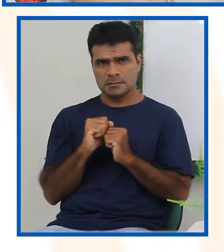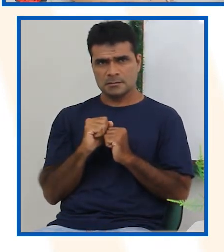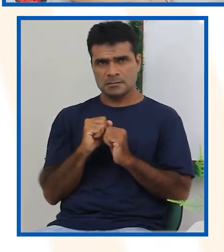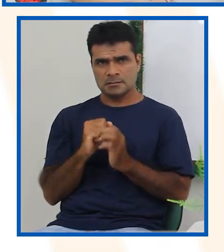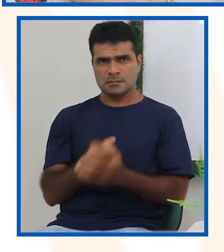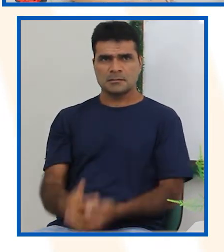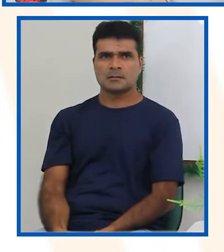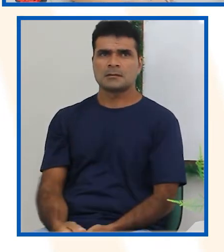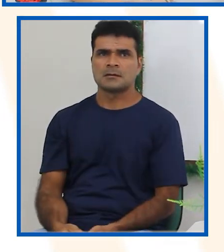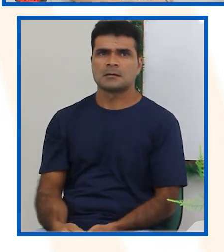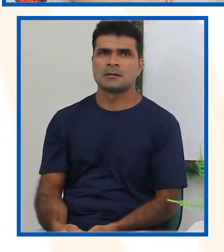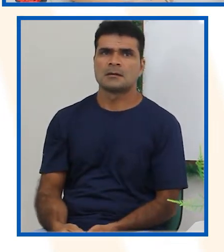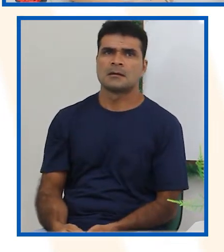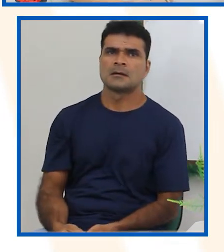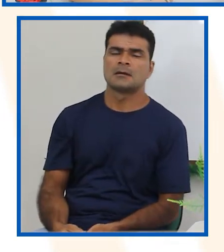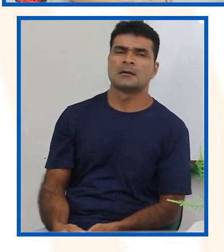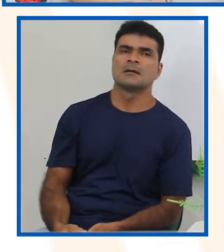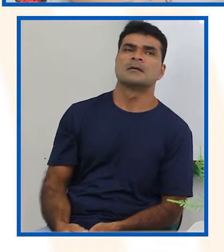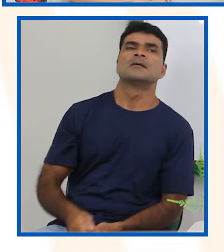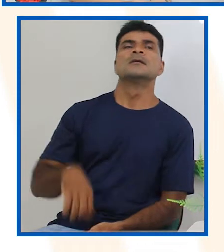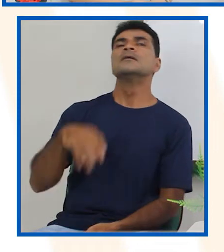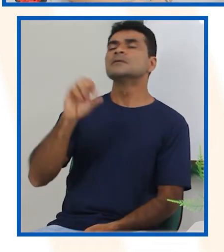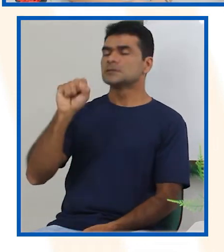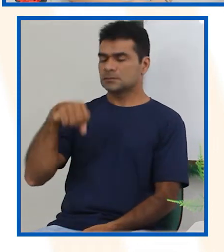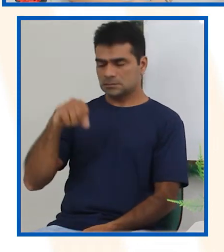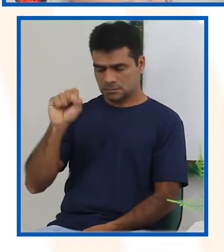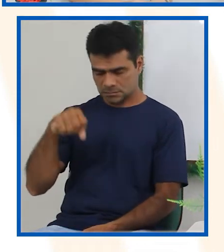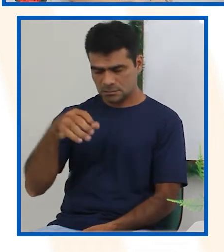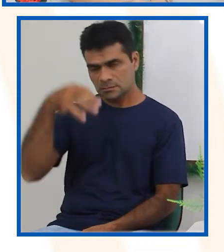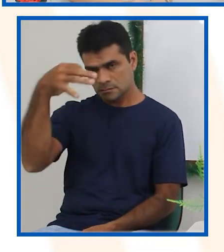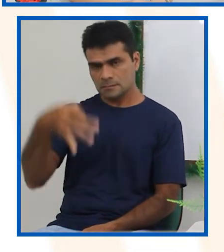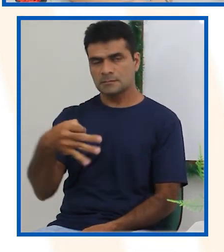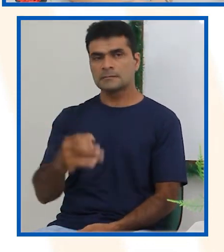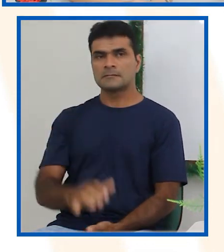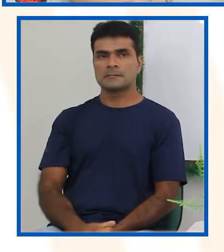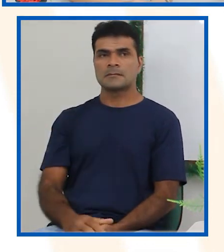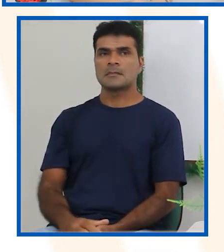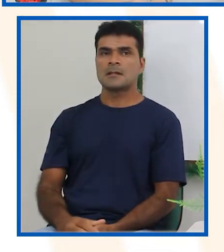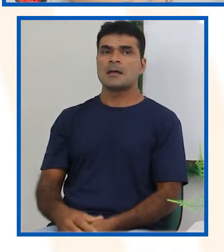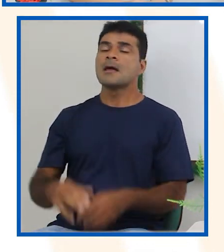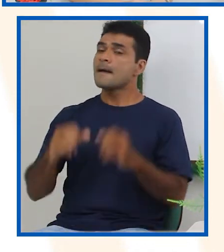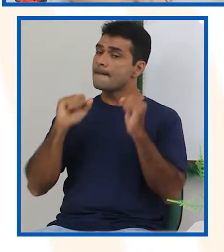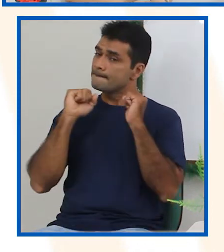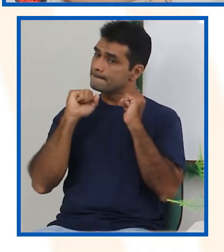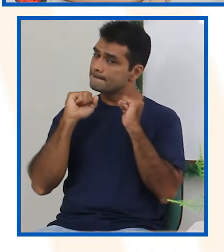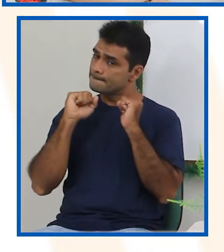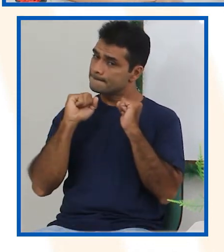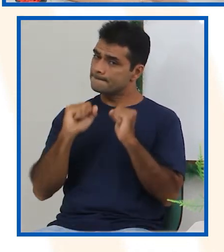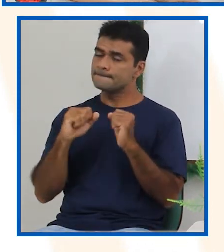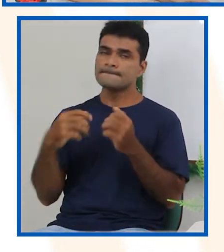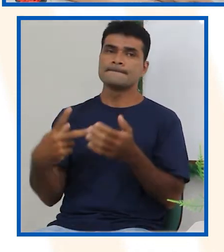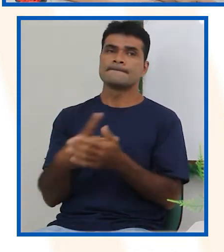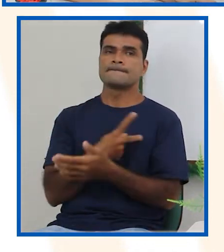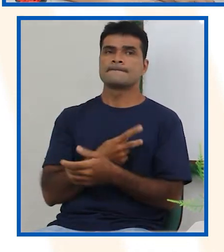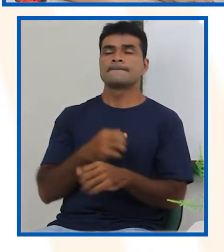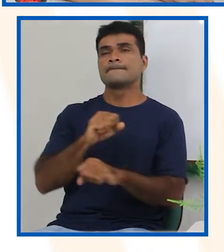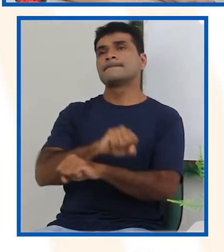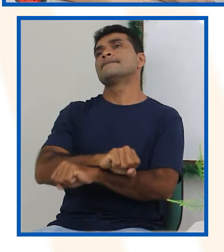As possibilidades. Olha só. Vai acontecer com certeza. Pode acontecer ou é impossível de acontecer?